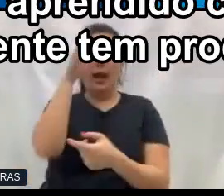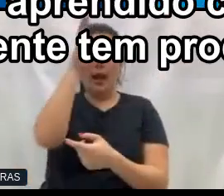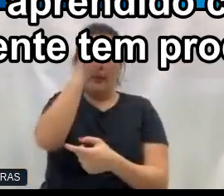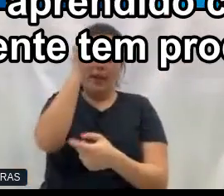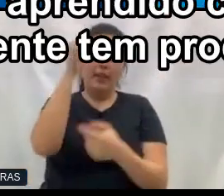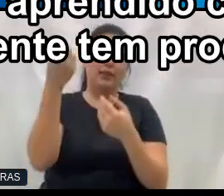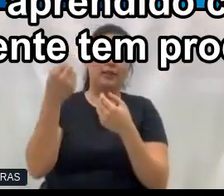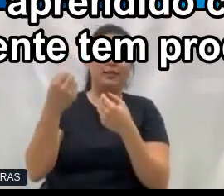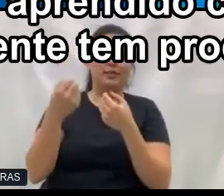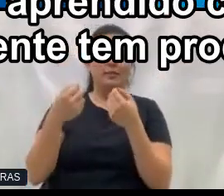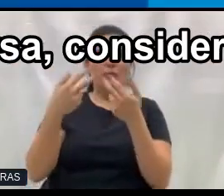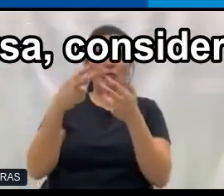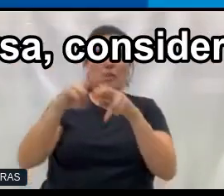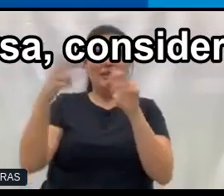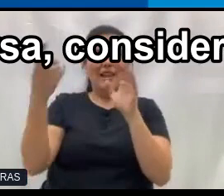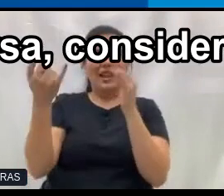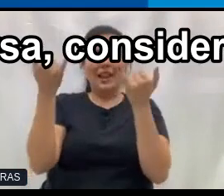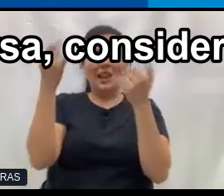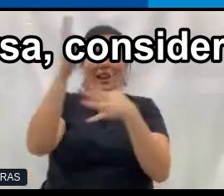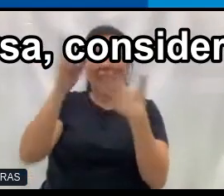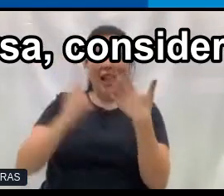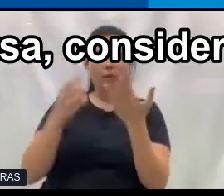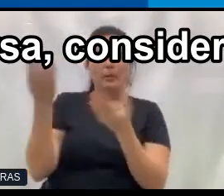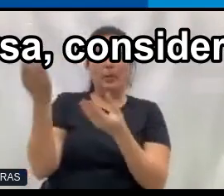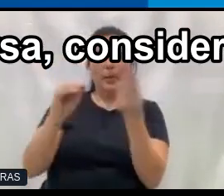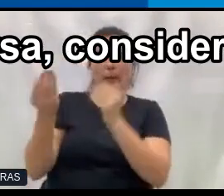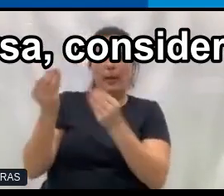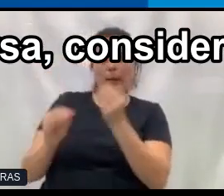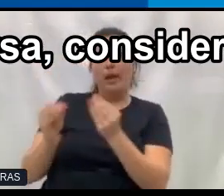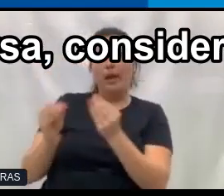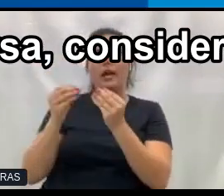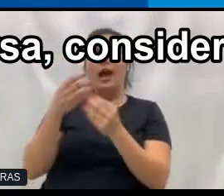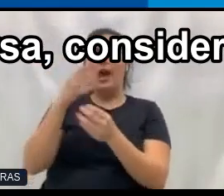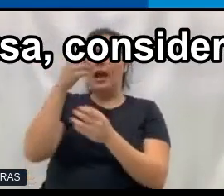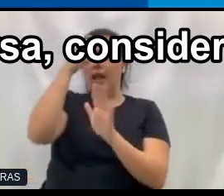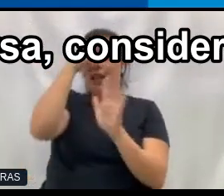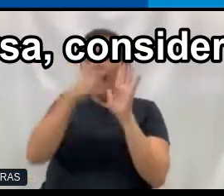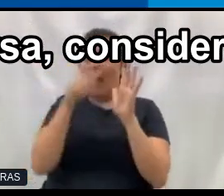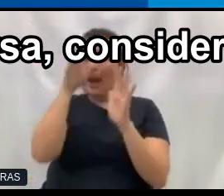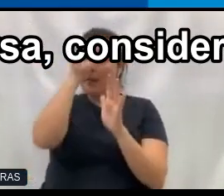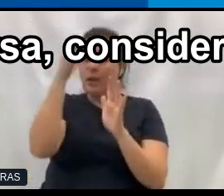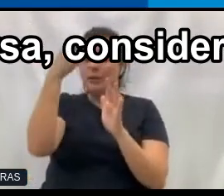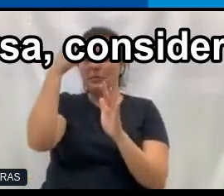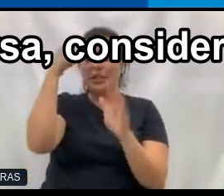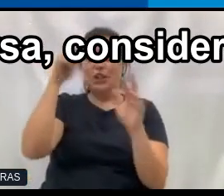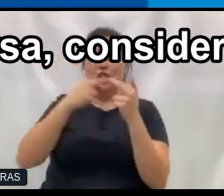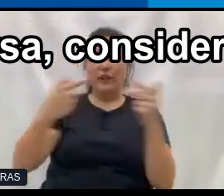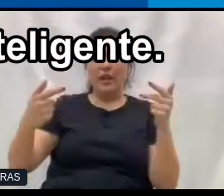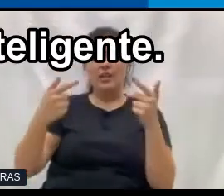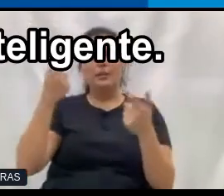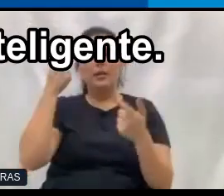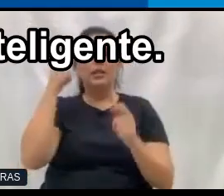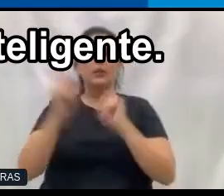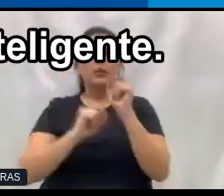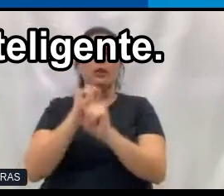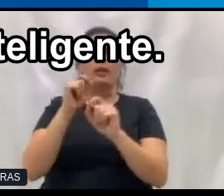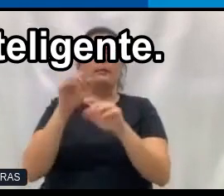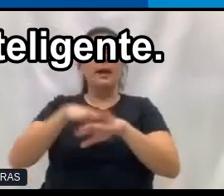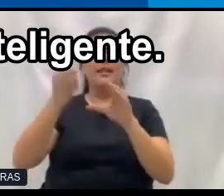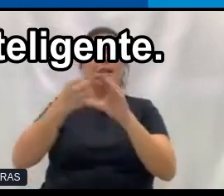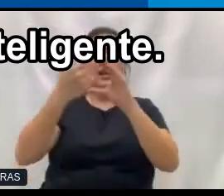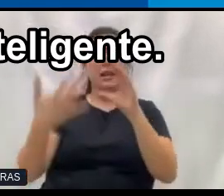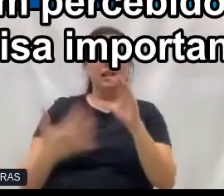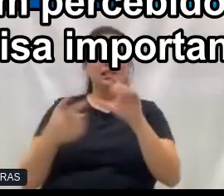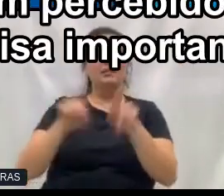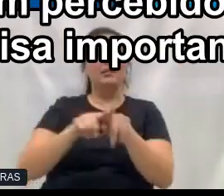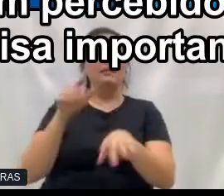o volume de dados que a gente tem produzido, que quando ela pensa de maneira diversa, considerando mais aspectos, ela fica mais